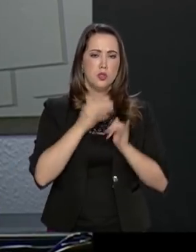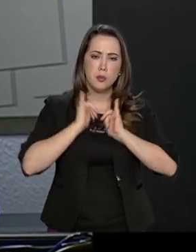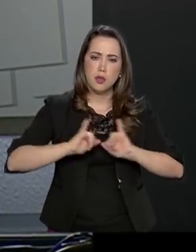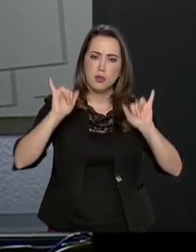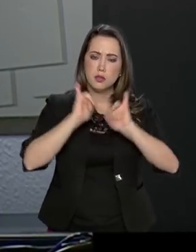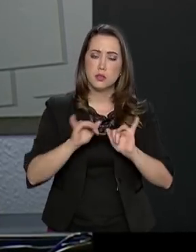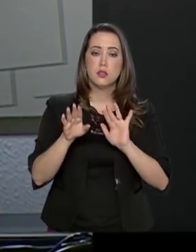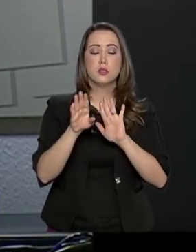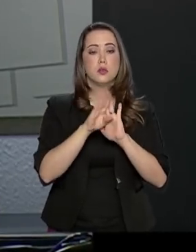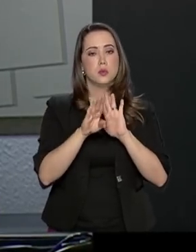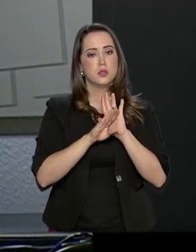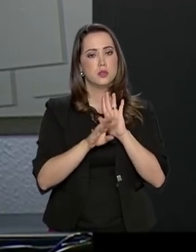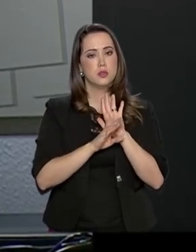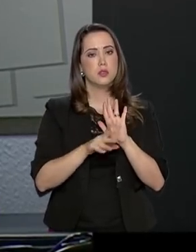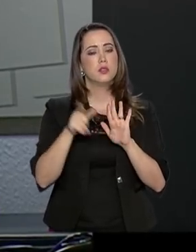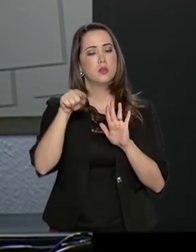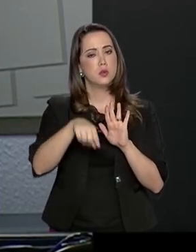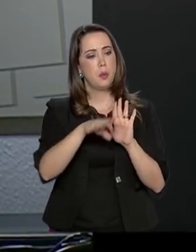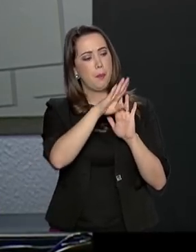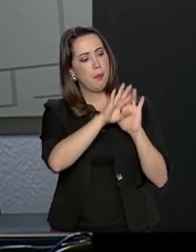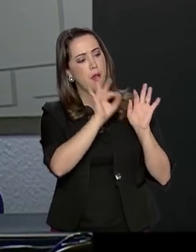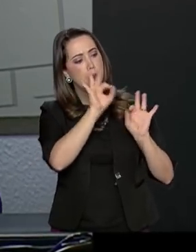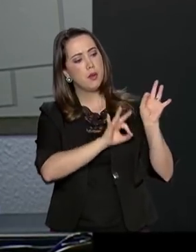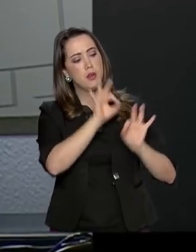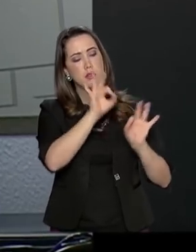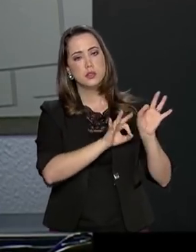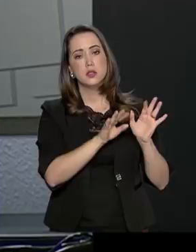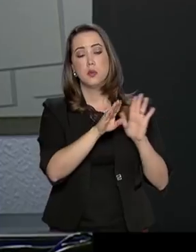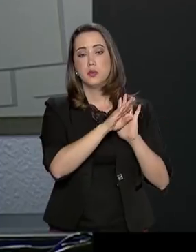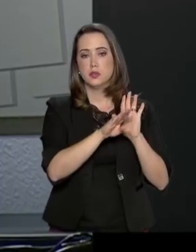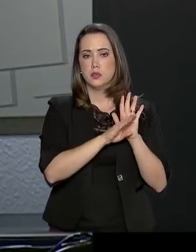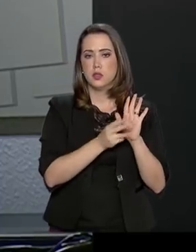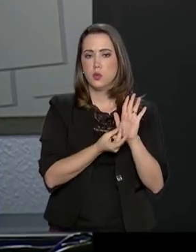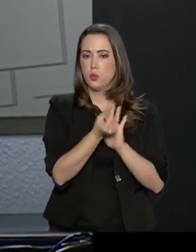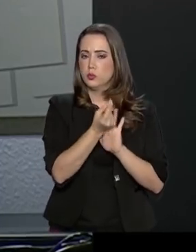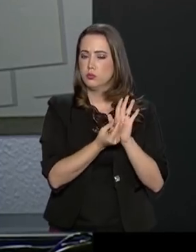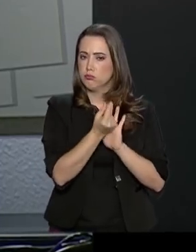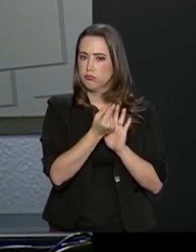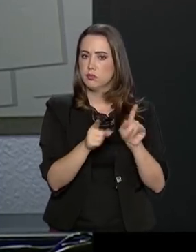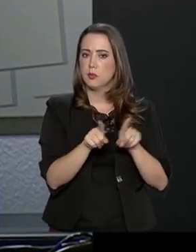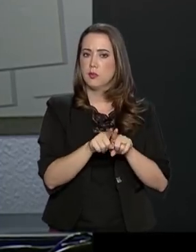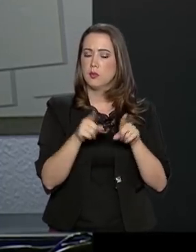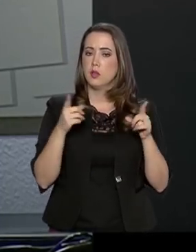um programa, nós chamamos de plano ou programa de equilíbrio financeiro.